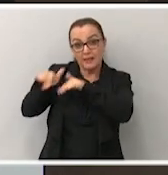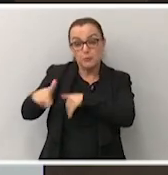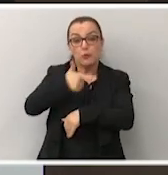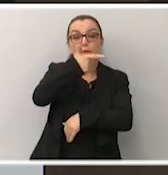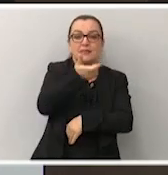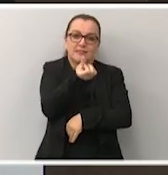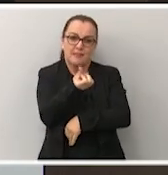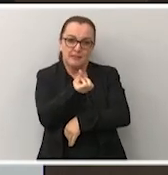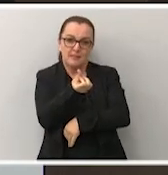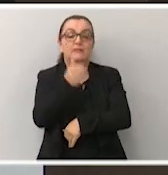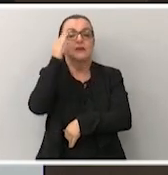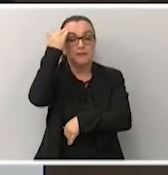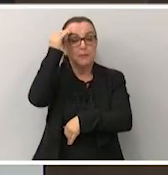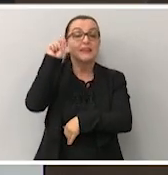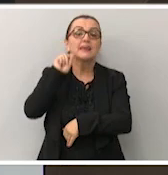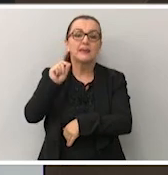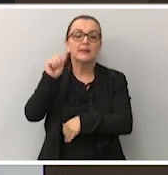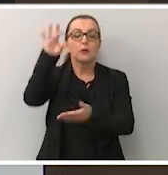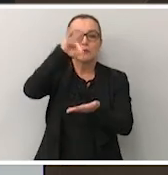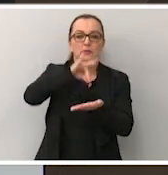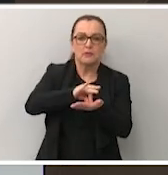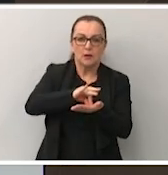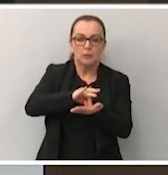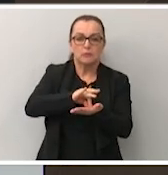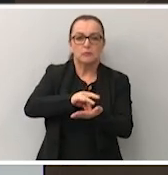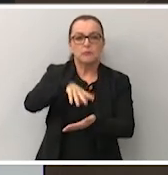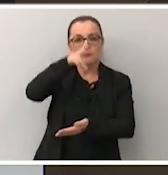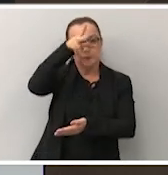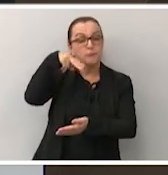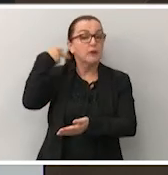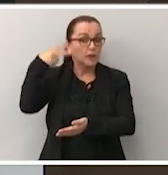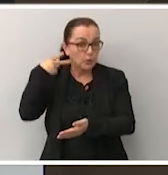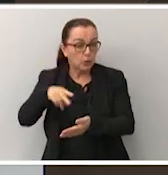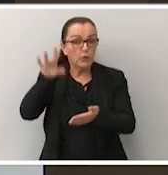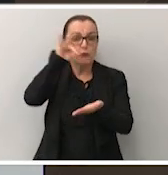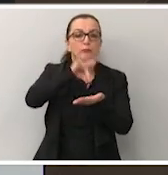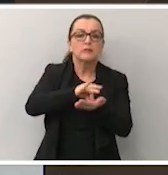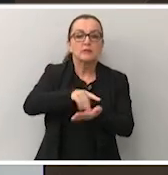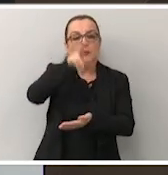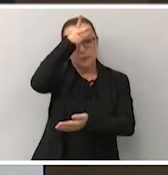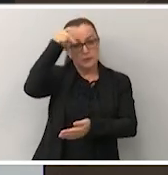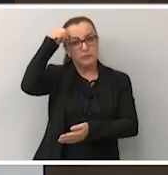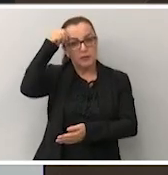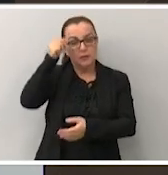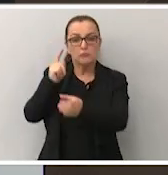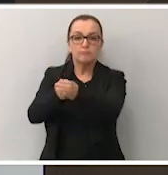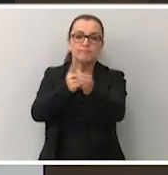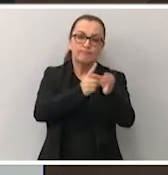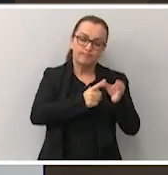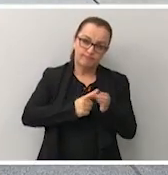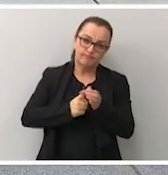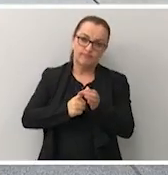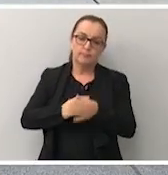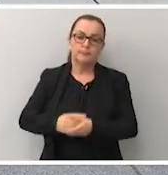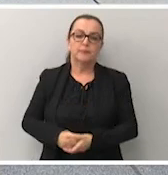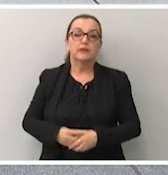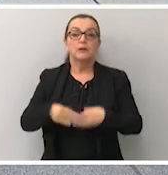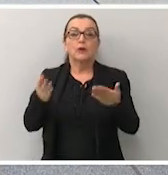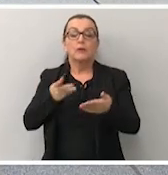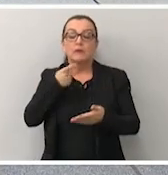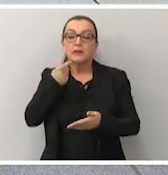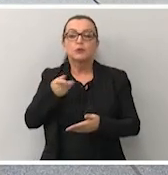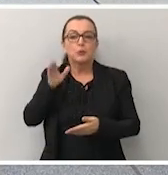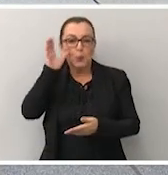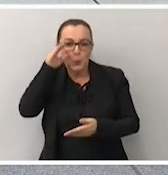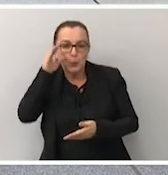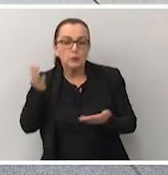nós saberemos quem realmente serão os candidatos a vereador e a prefeito de cada município. Falando sobre